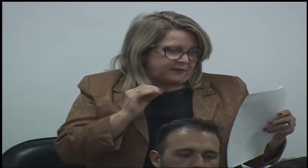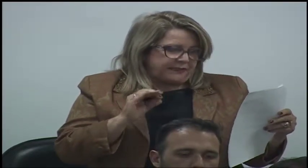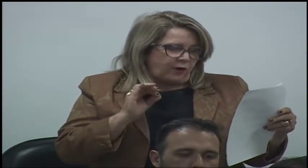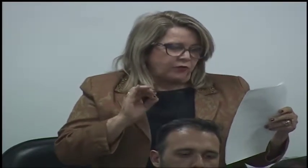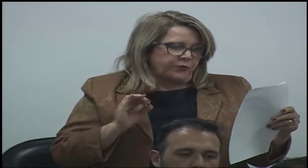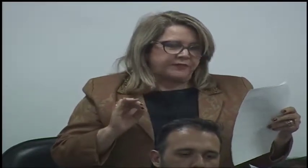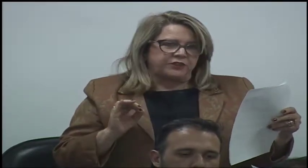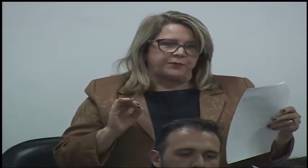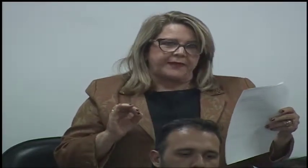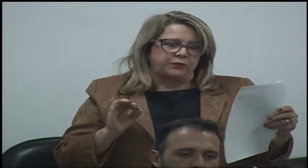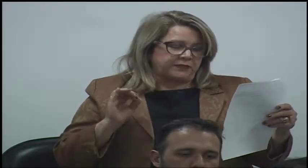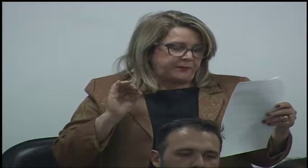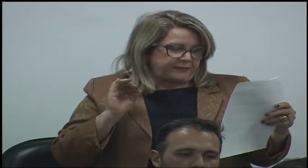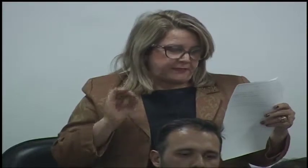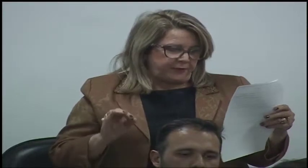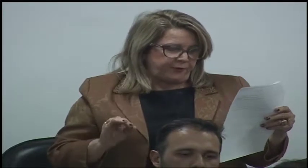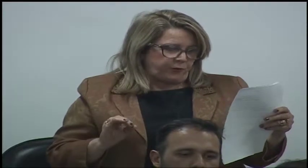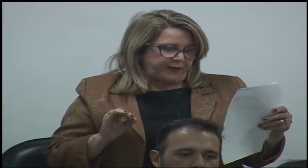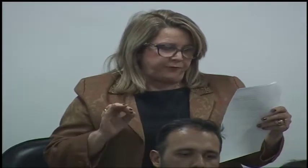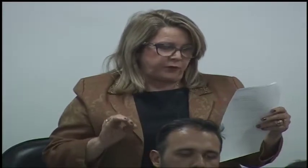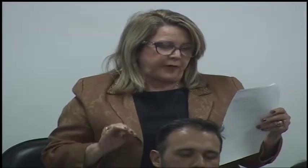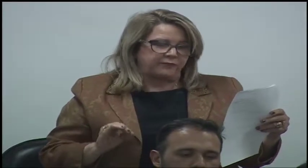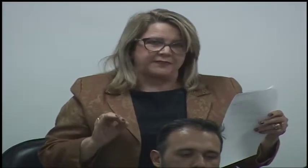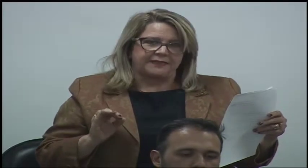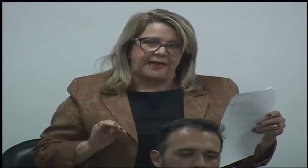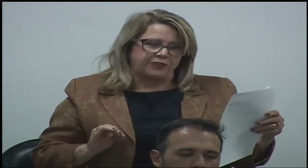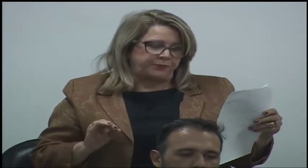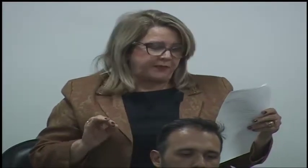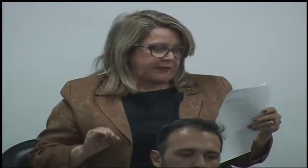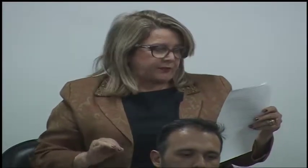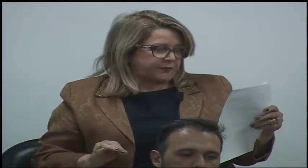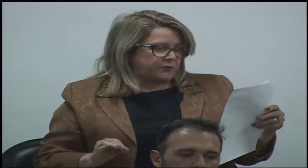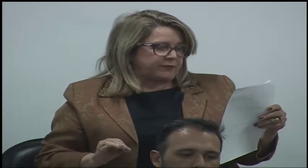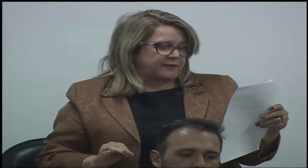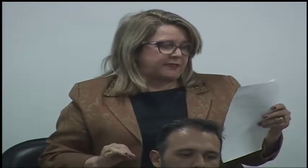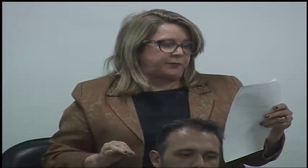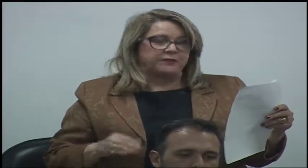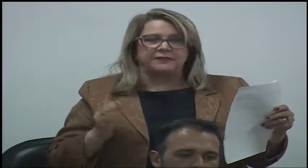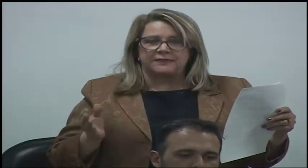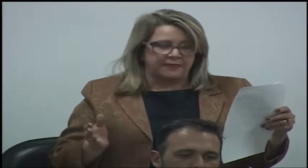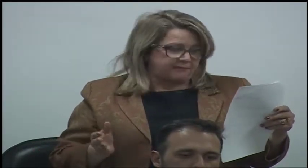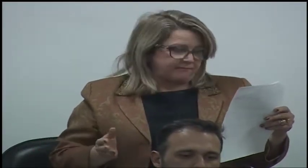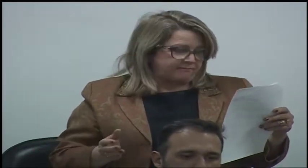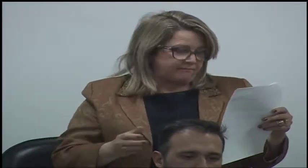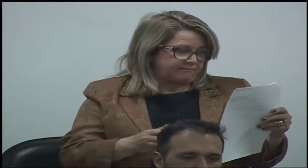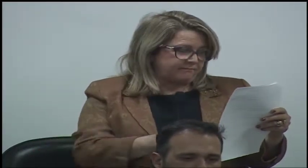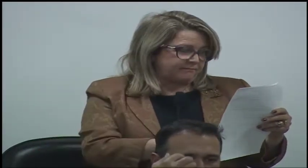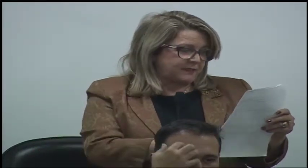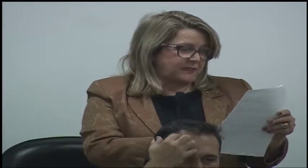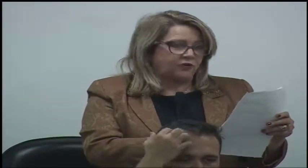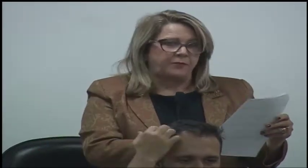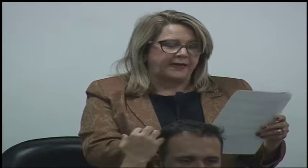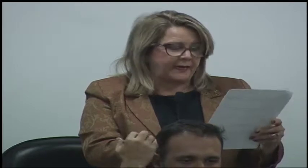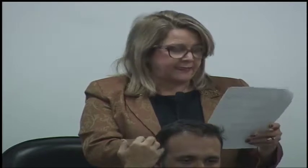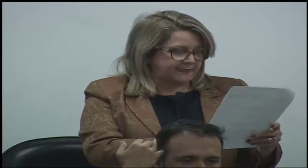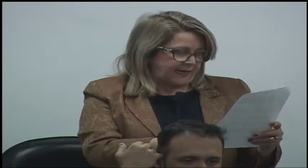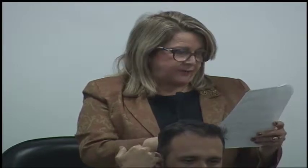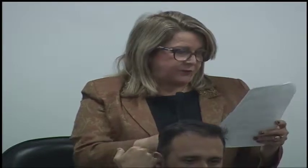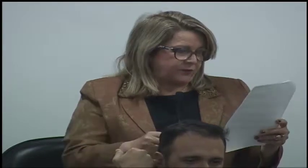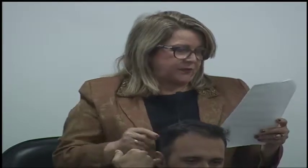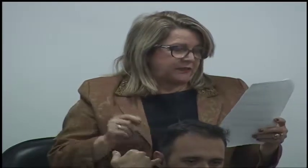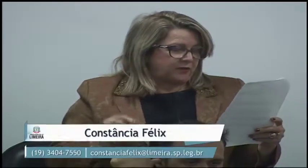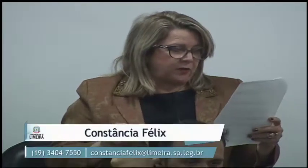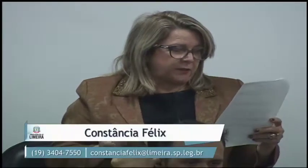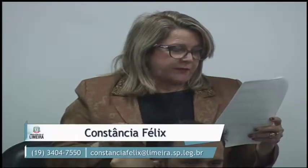se há algum procedimento específico para efetuar o descarte de pneus no município, e se sim, como é realizado?